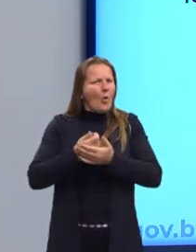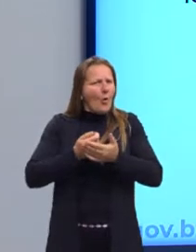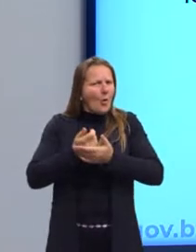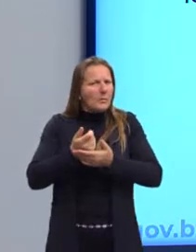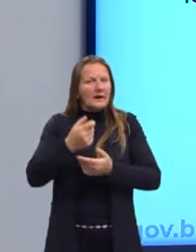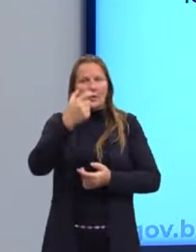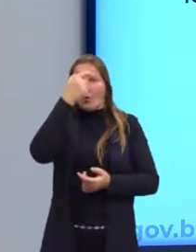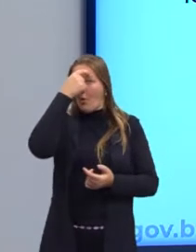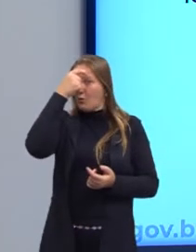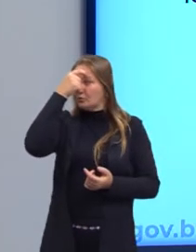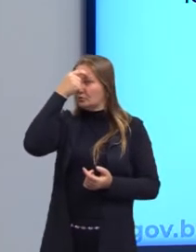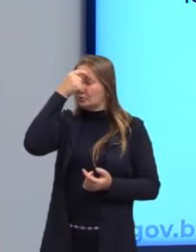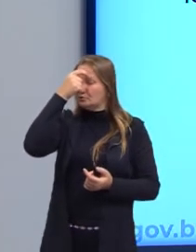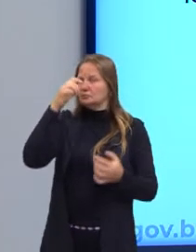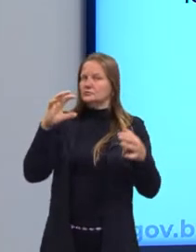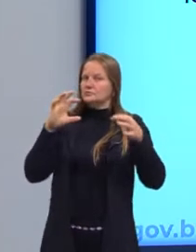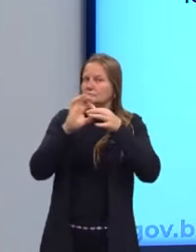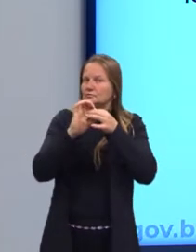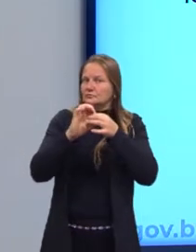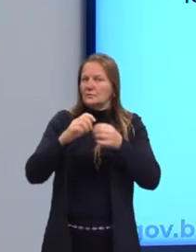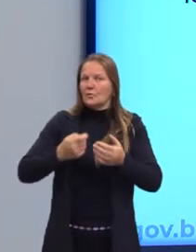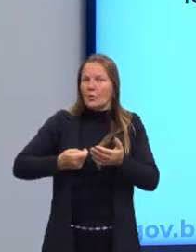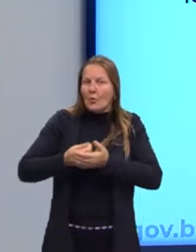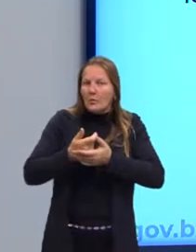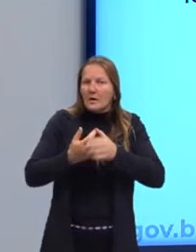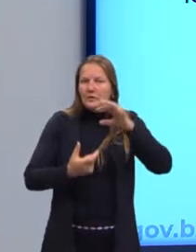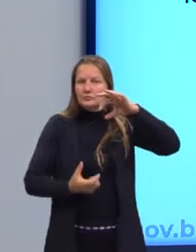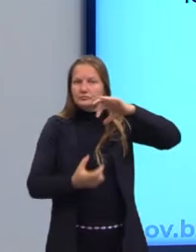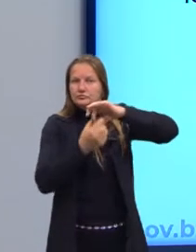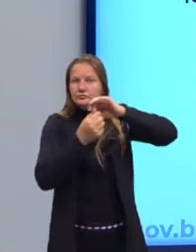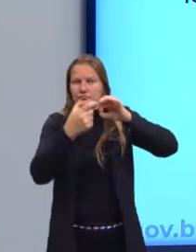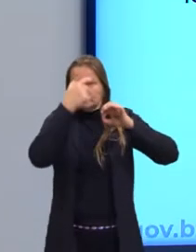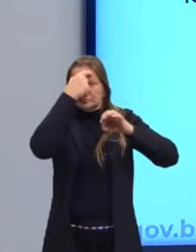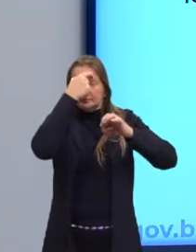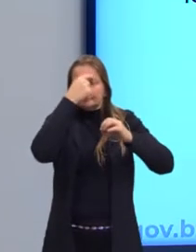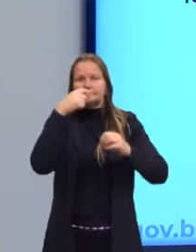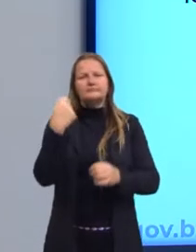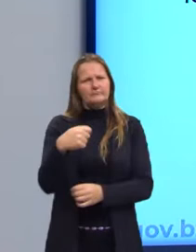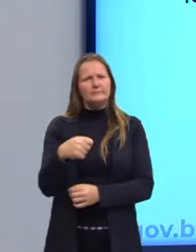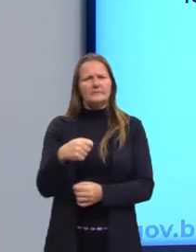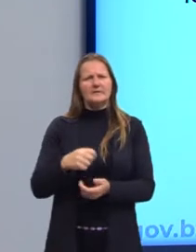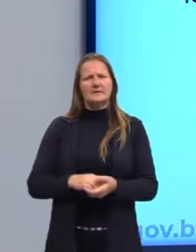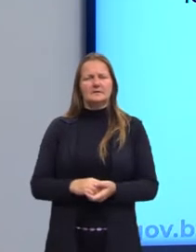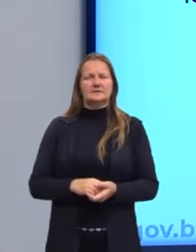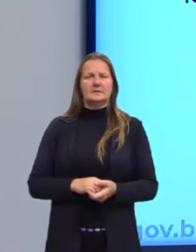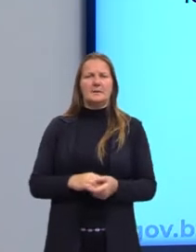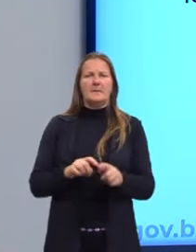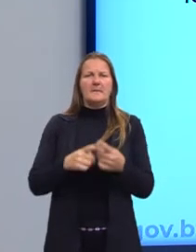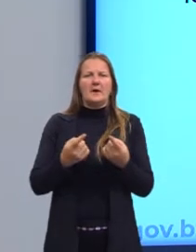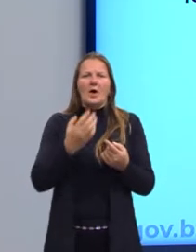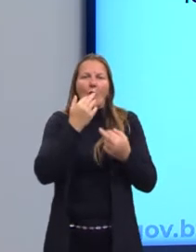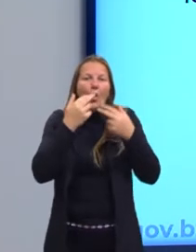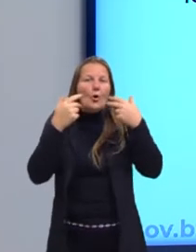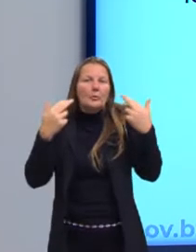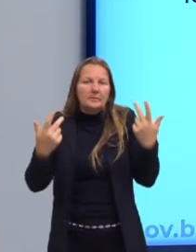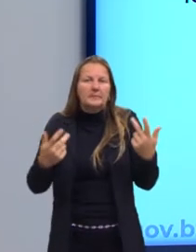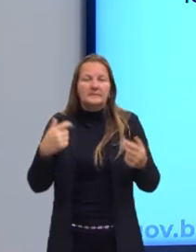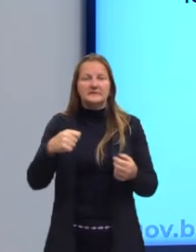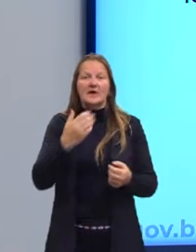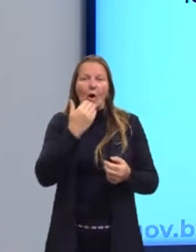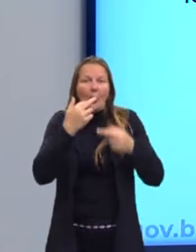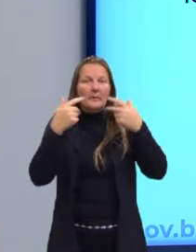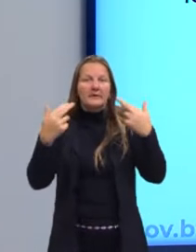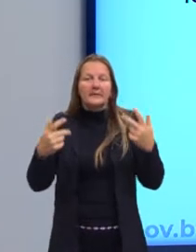conscientemente. Porque veja bem, nós precisamos consumir, de acordo com a teoria aqui, né? Se comer é consumir, nós precisamos nos